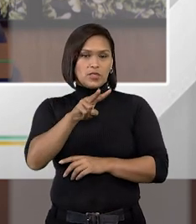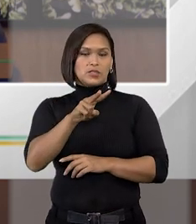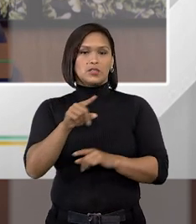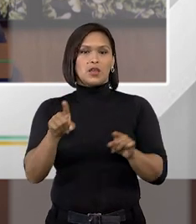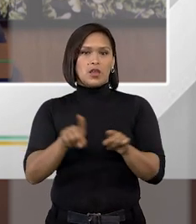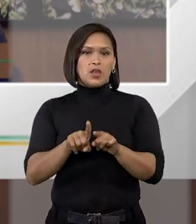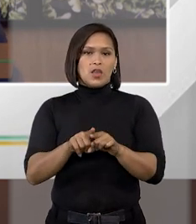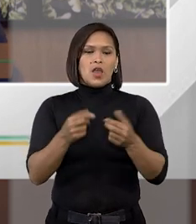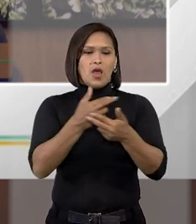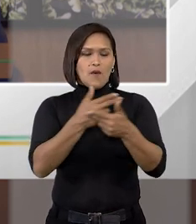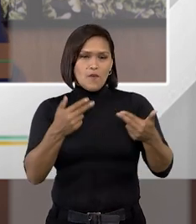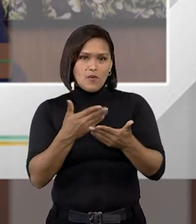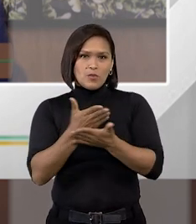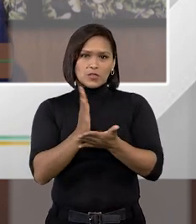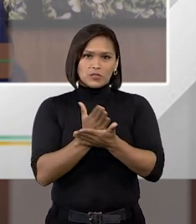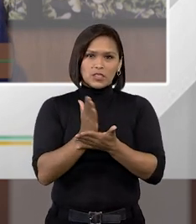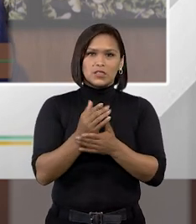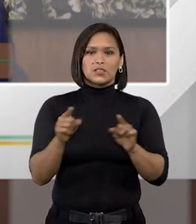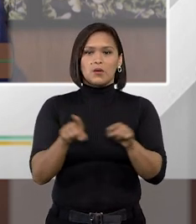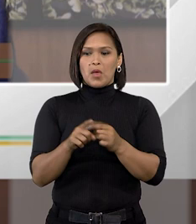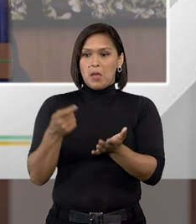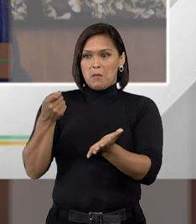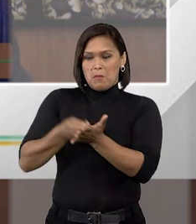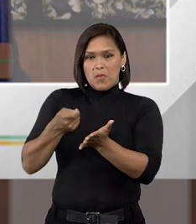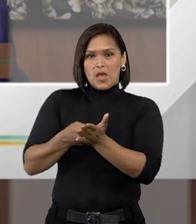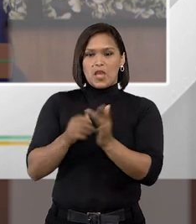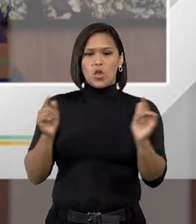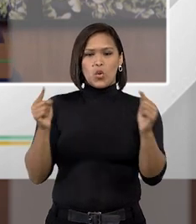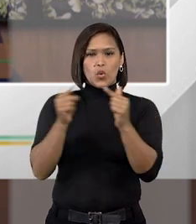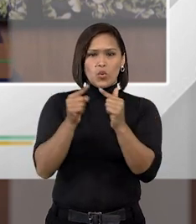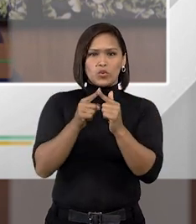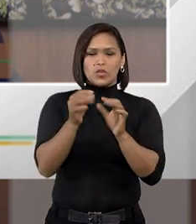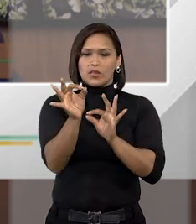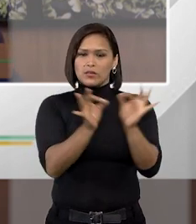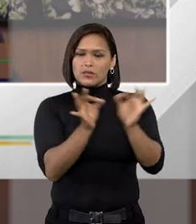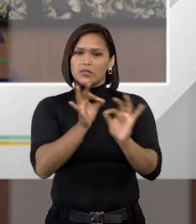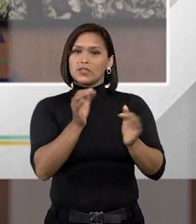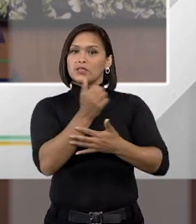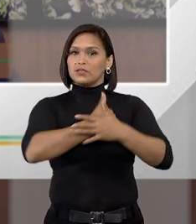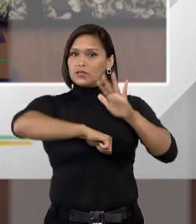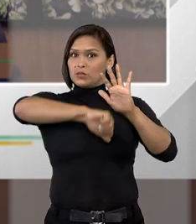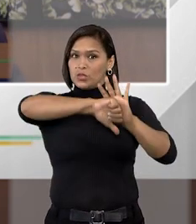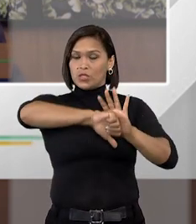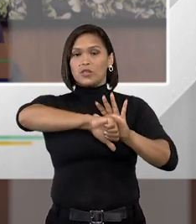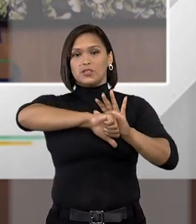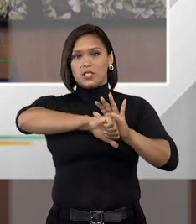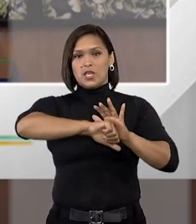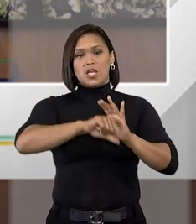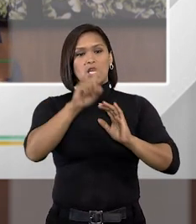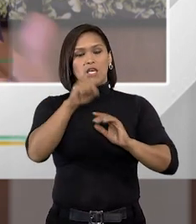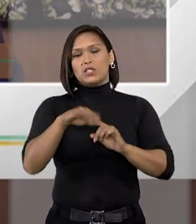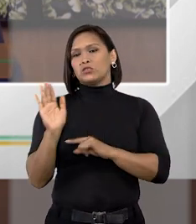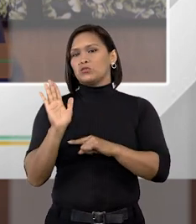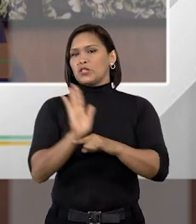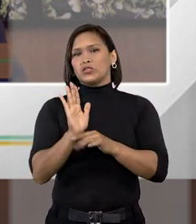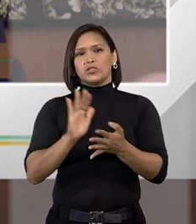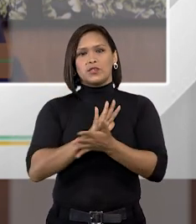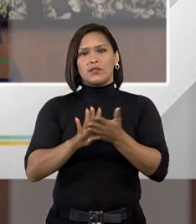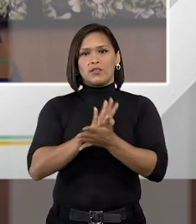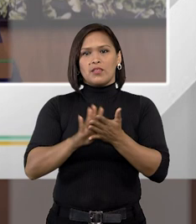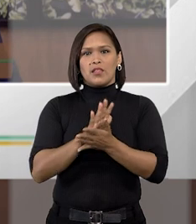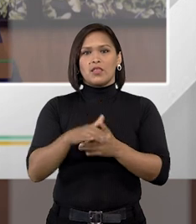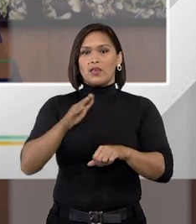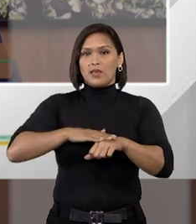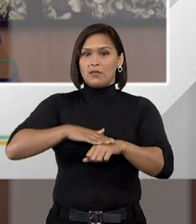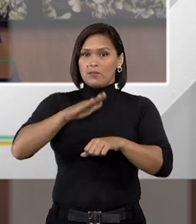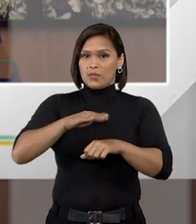muitas vezes extorquida tenha contato com organizações criminosas e isso não vai ajudar em nada e